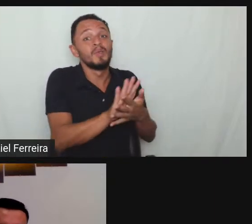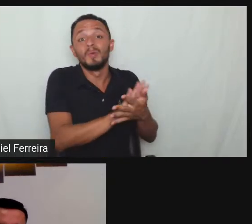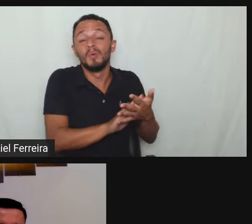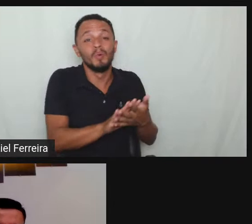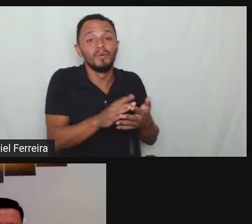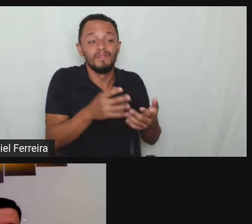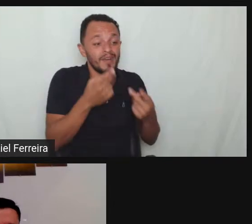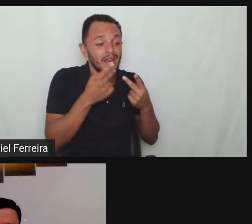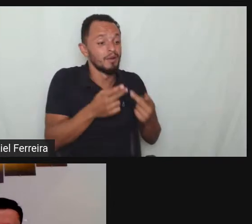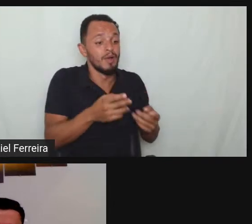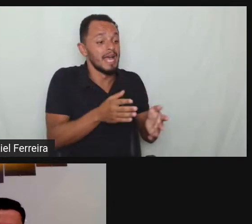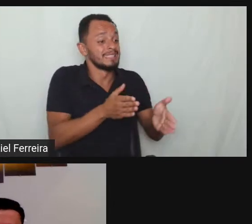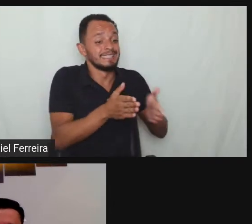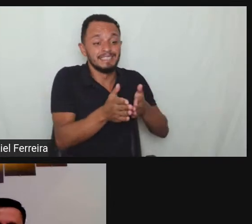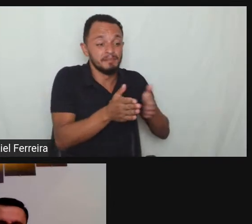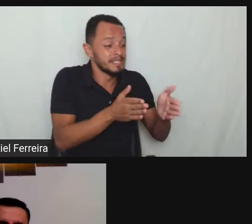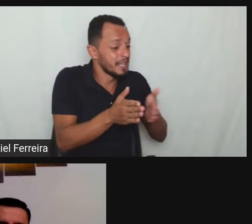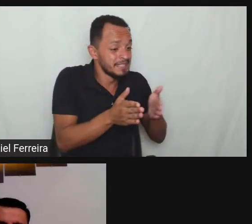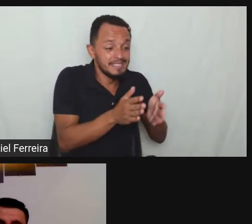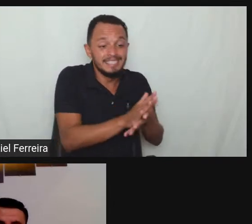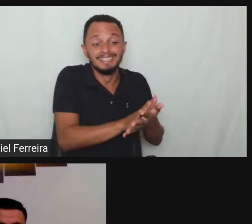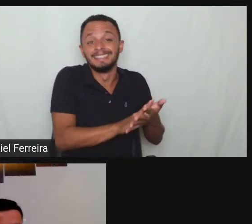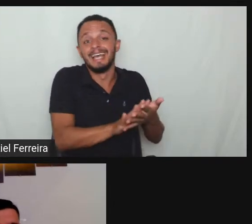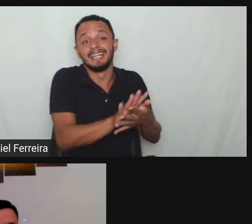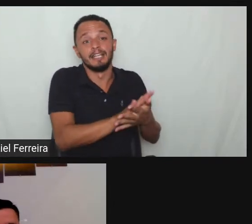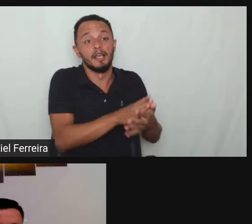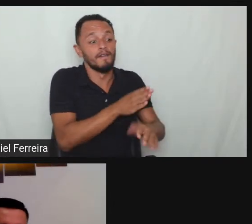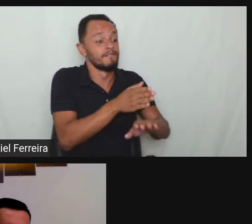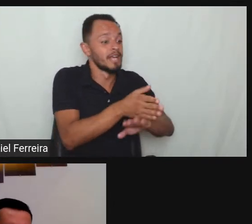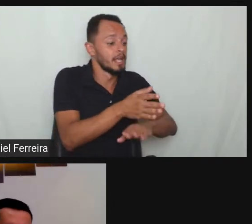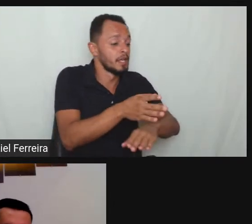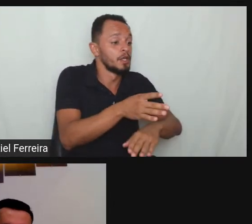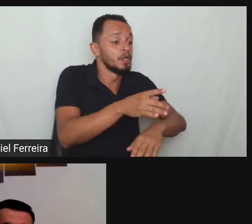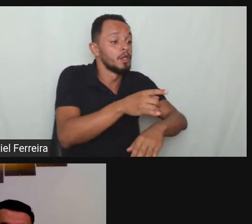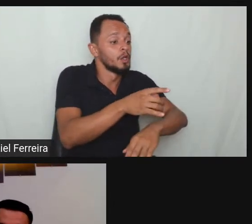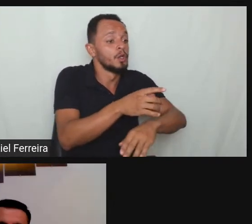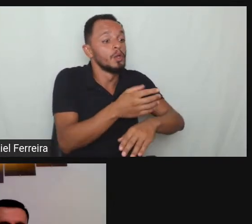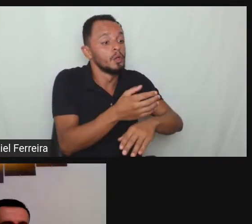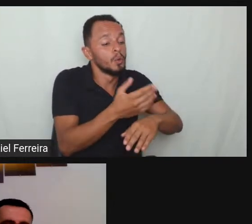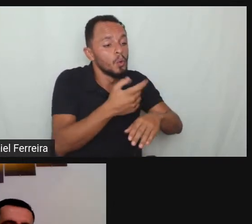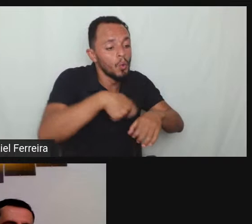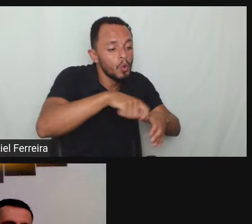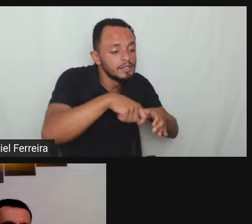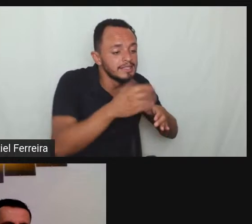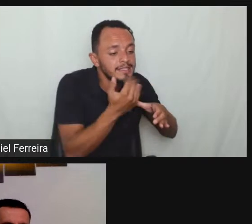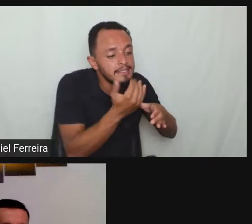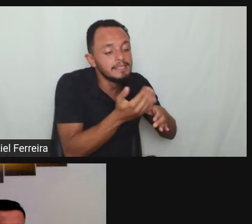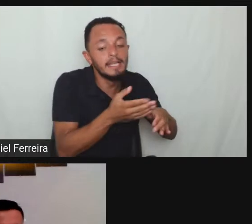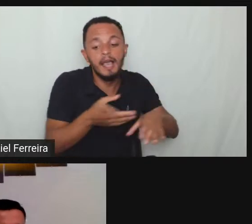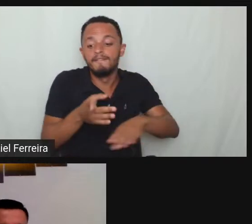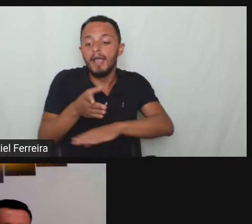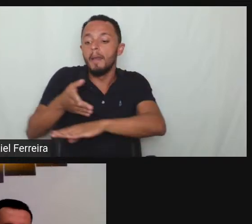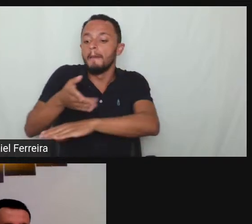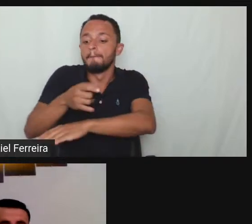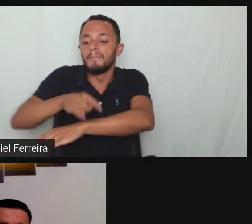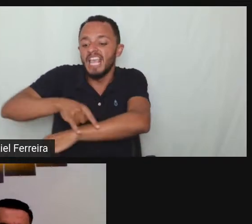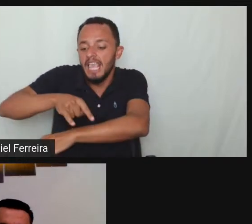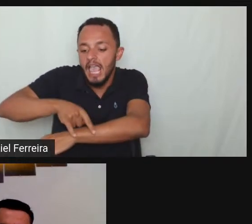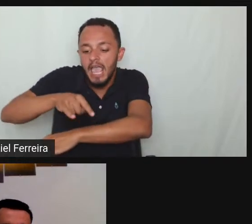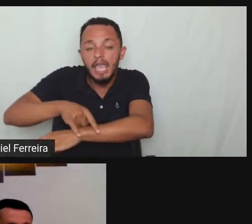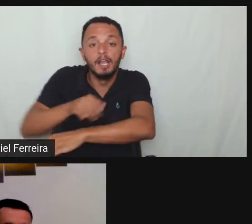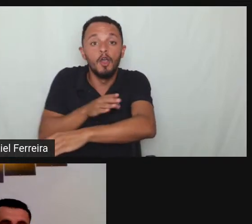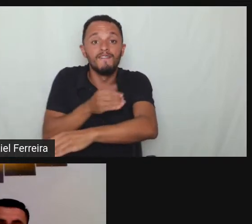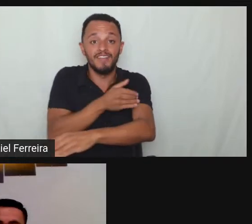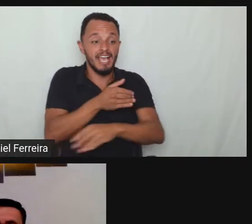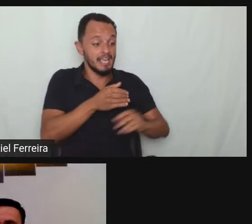tinha acessibilidade à cozinha ao banheiro ao posto de trabalho nem ao cartão de ponto nosso amigo lá